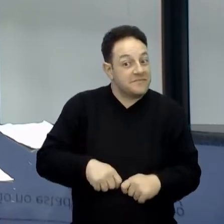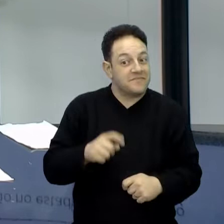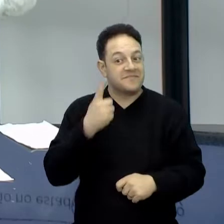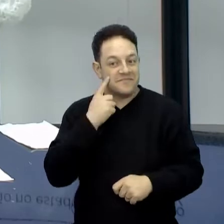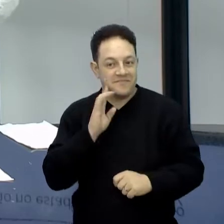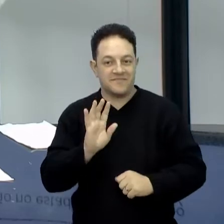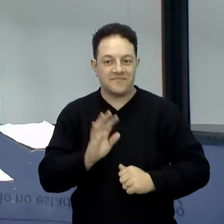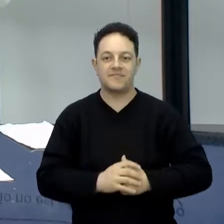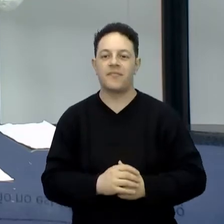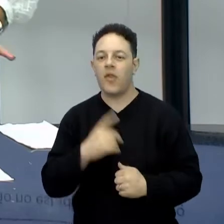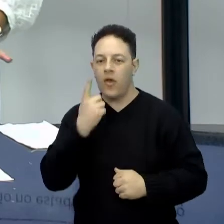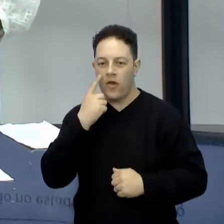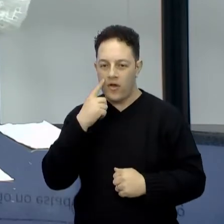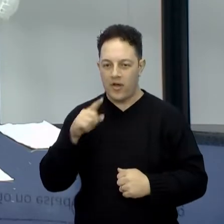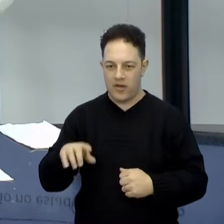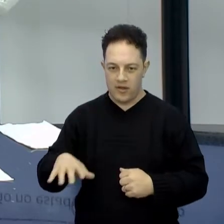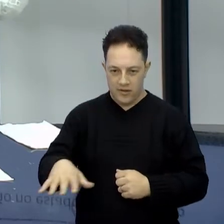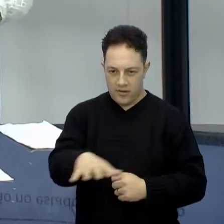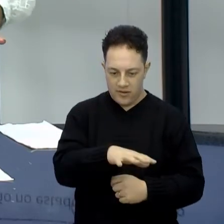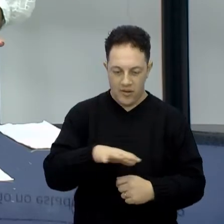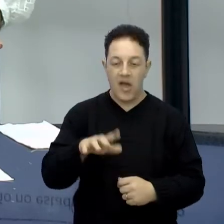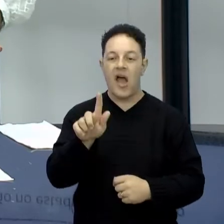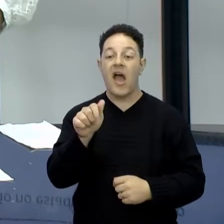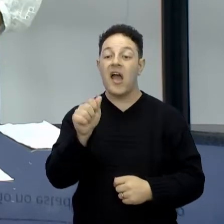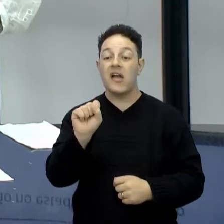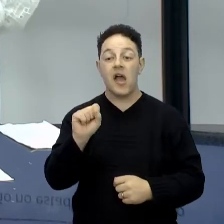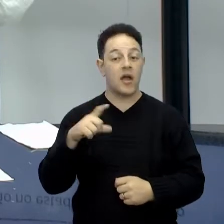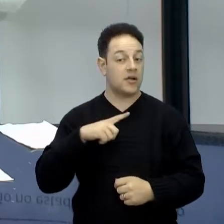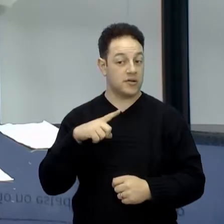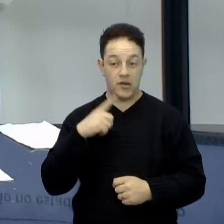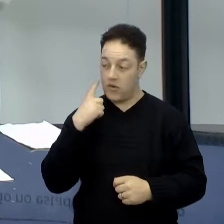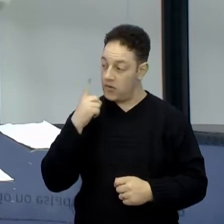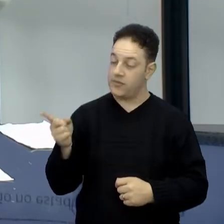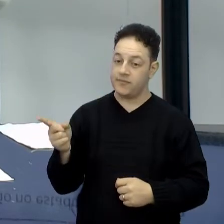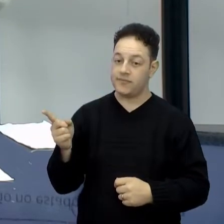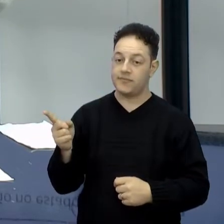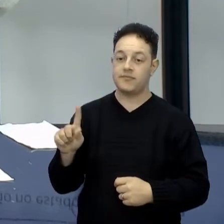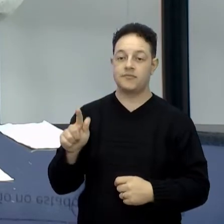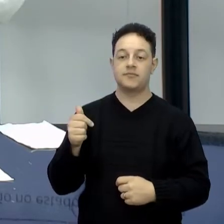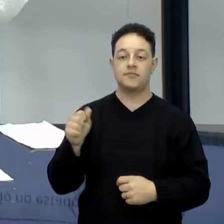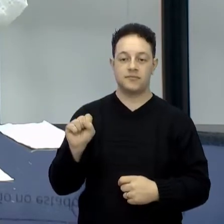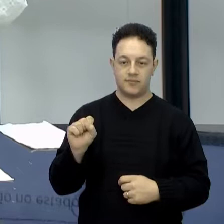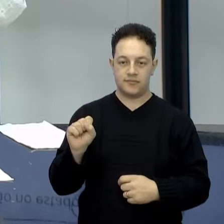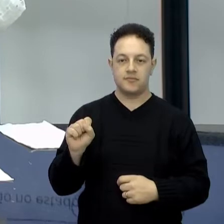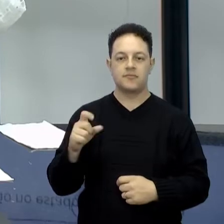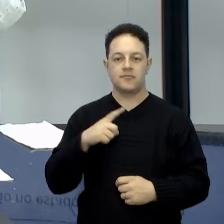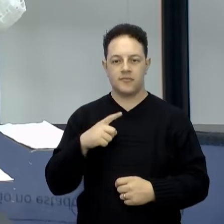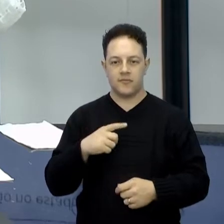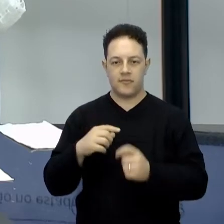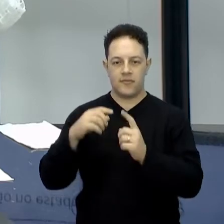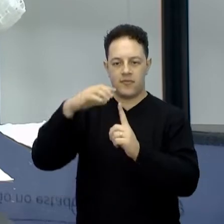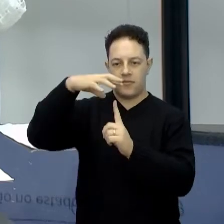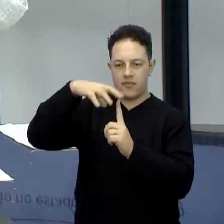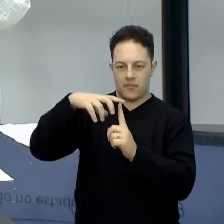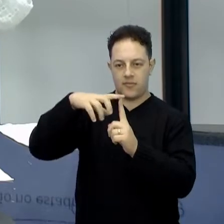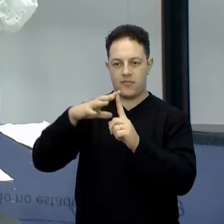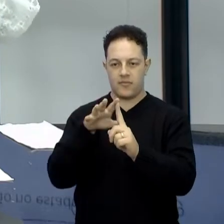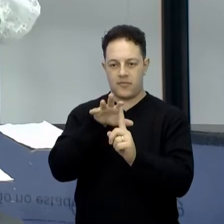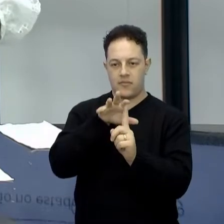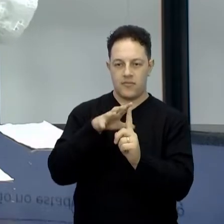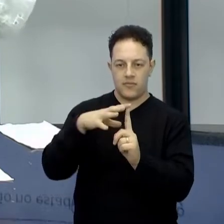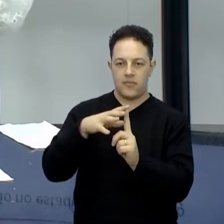Então, veja, aqui tem gás. Tá certo? E eu coloquei esse pêndulo aqui, que eu não sei o nome direito,